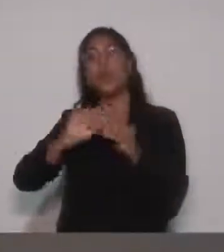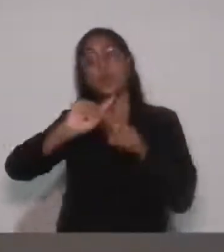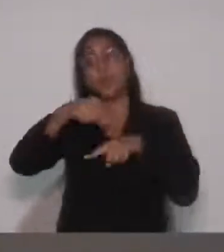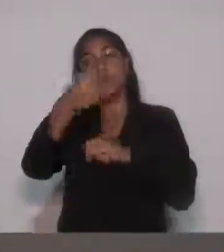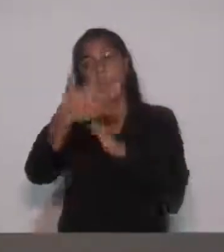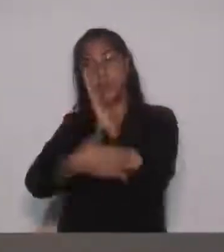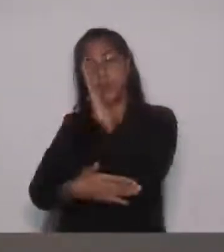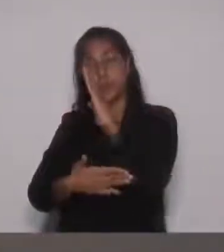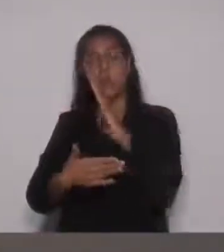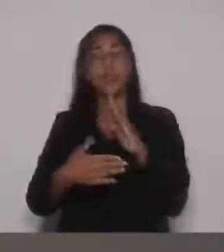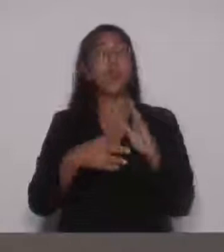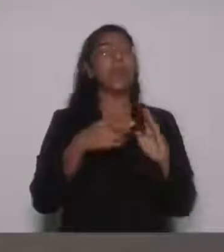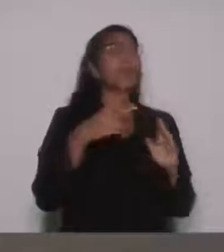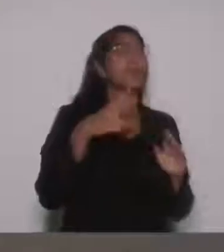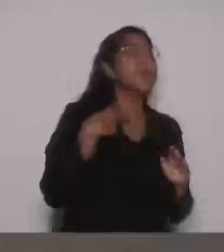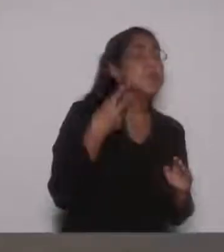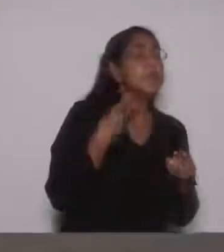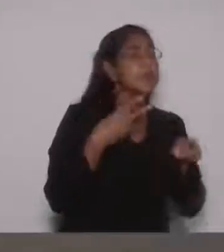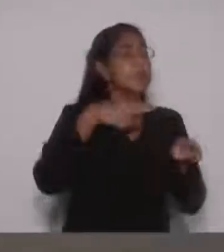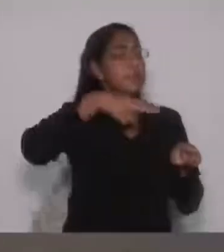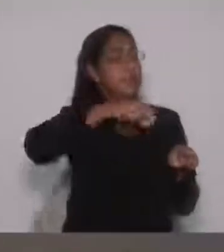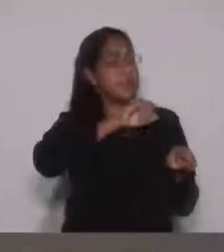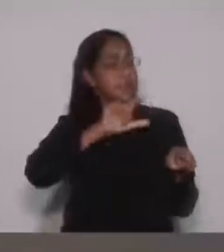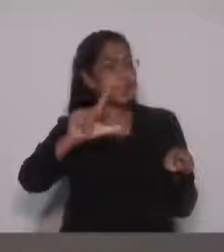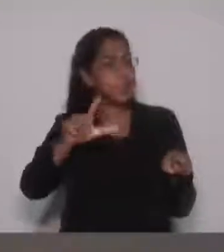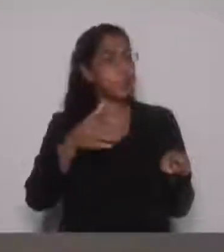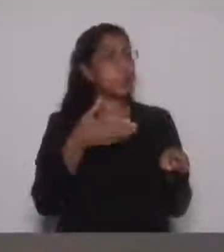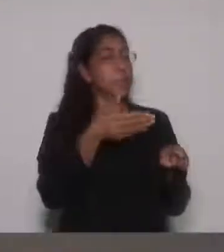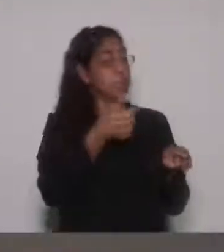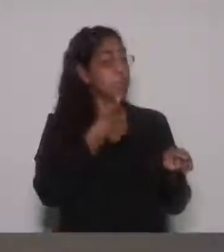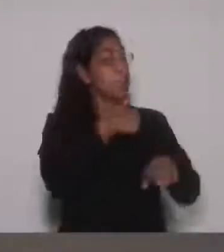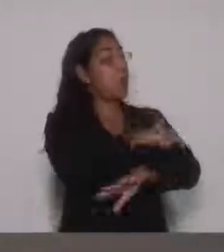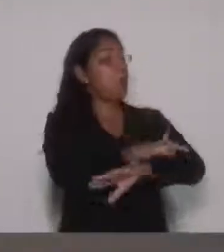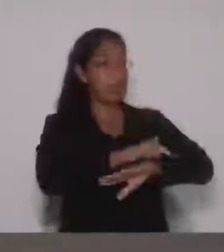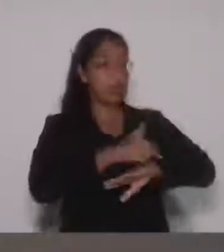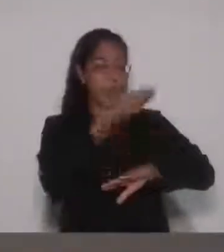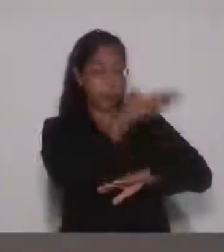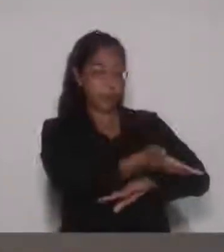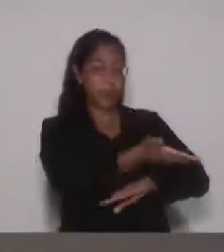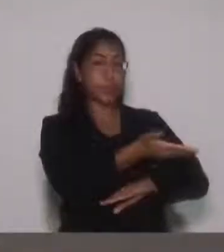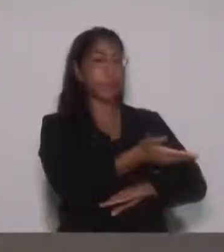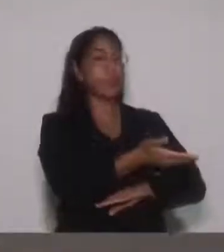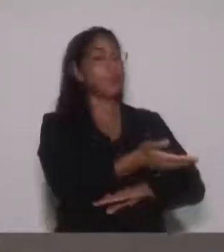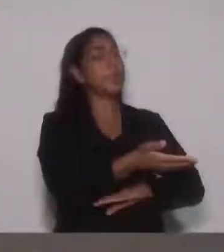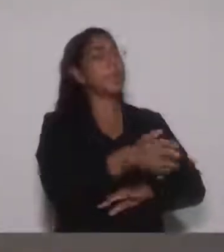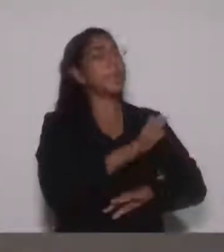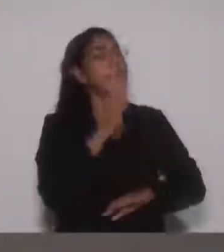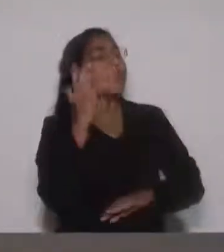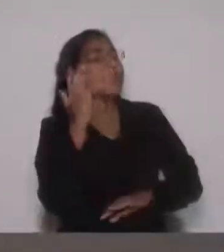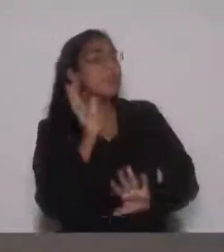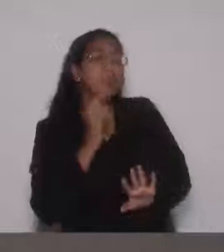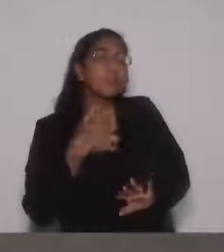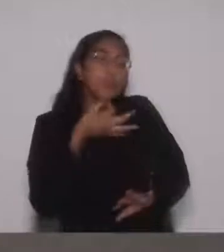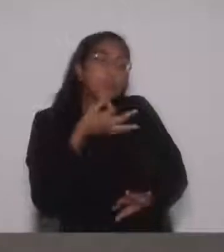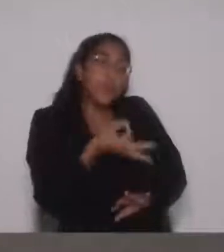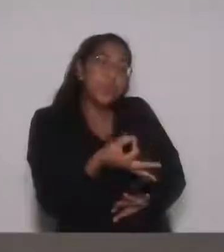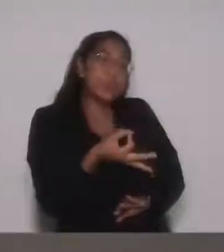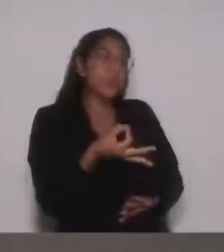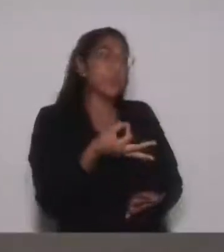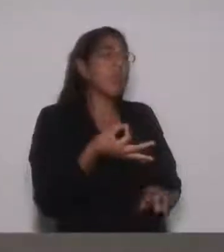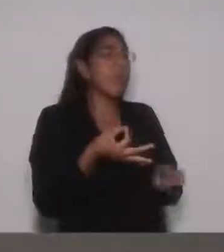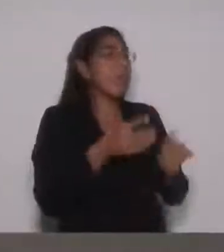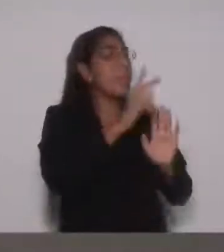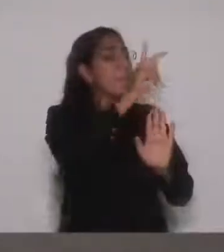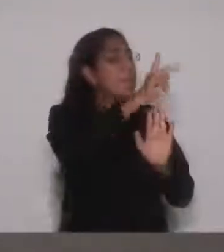Nil Ramos, sabe que eu respeito muito a vossa pessoa, mas eu acho que tratar um projeto de suma